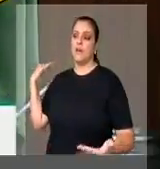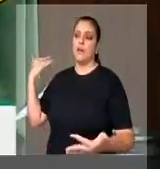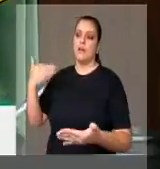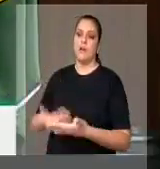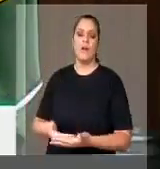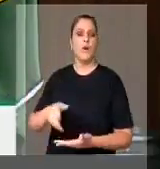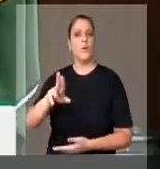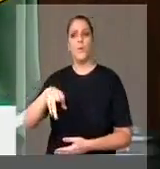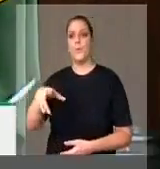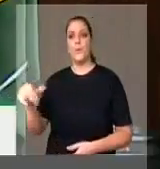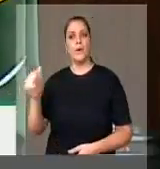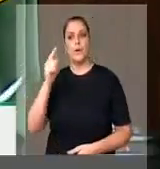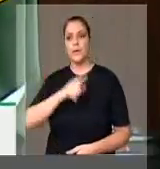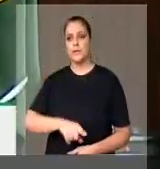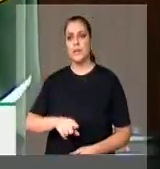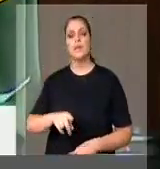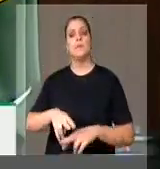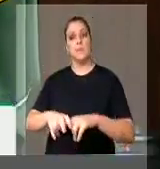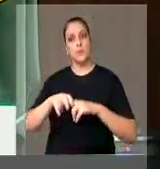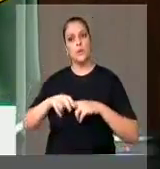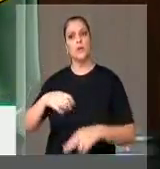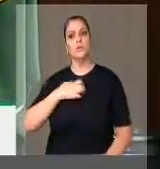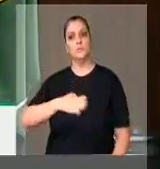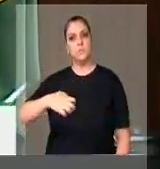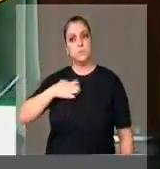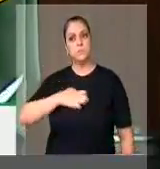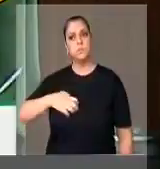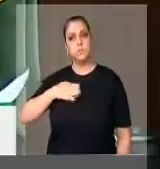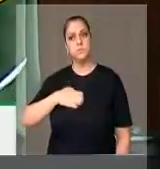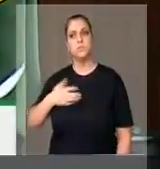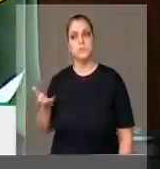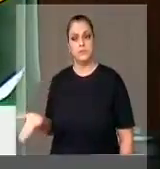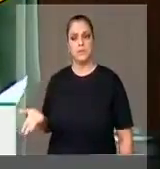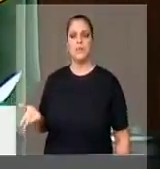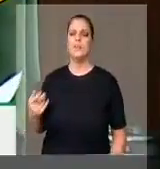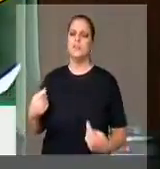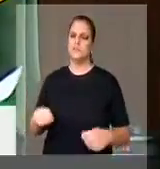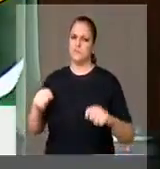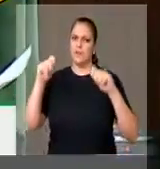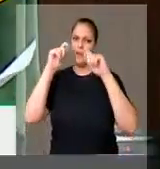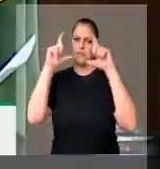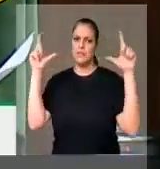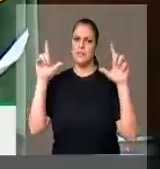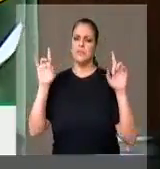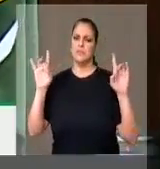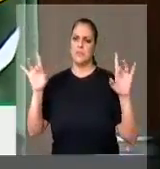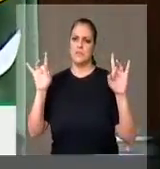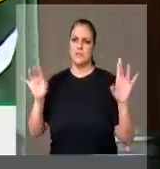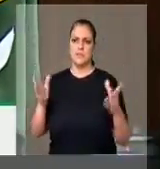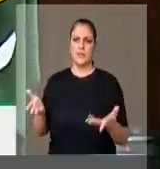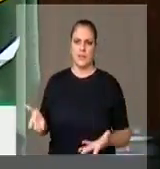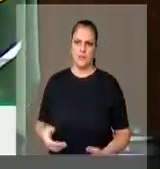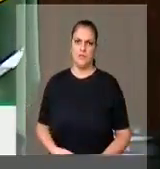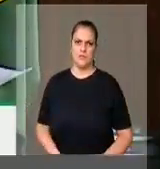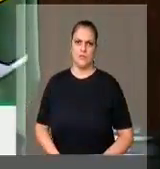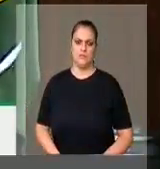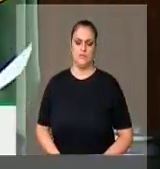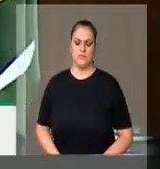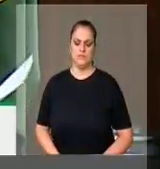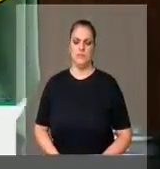portanto, eles têm razão de estar descontentes, desconfortáveis, e é preciso um carinho especial para olhar pela sua situação.